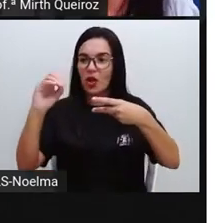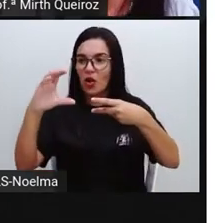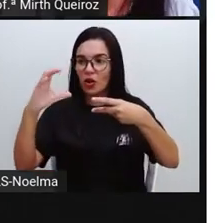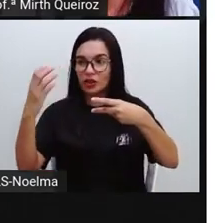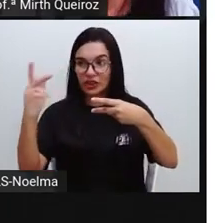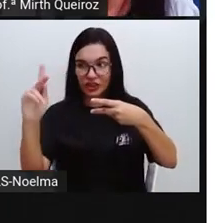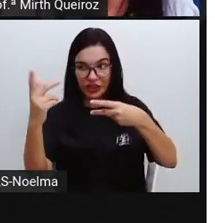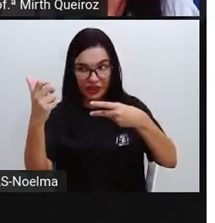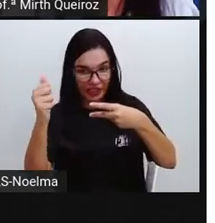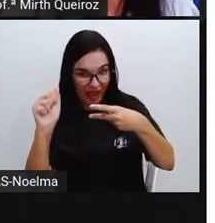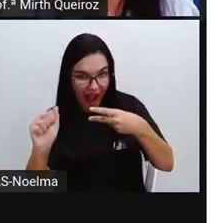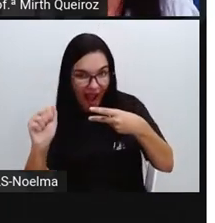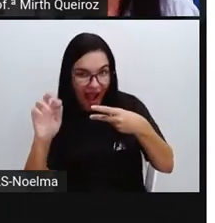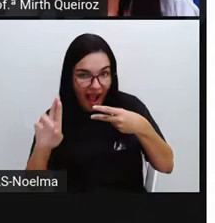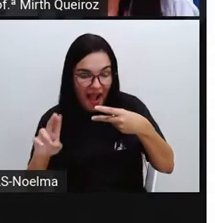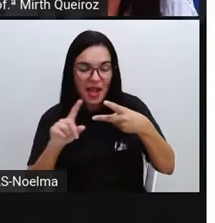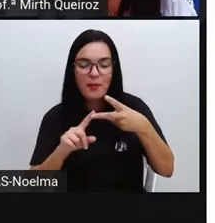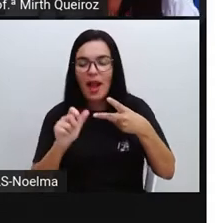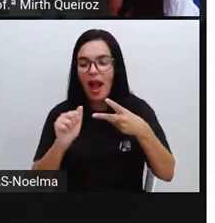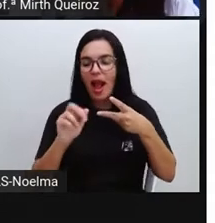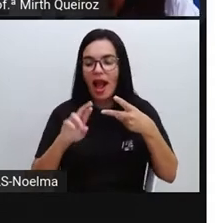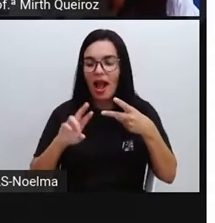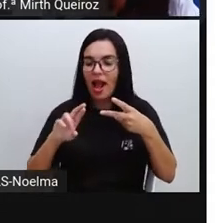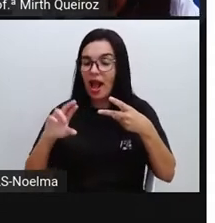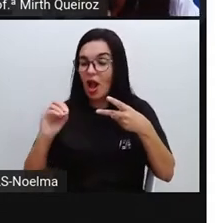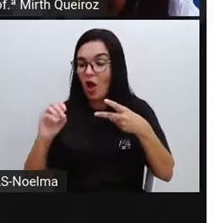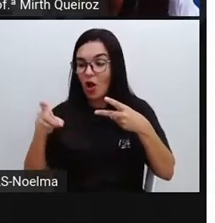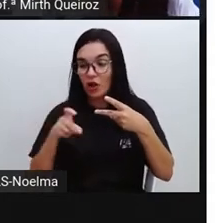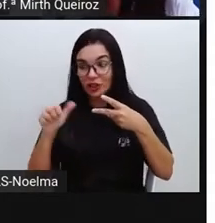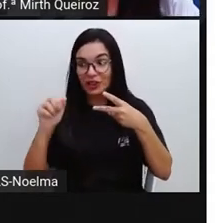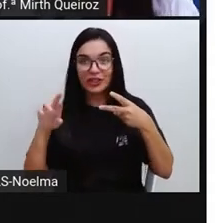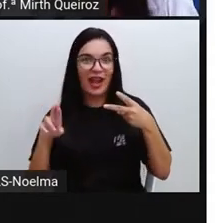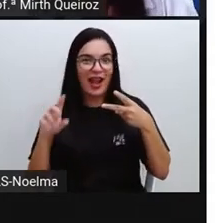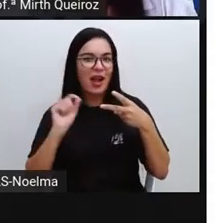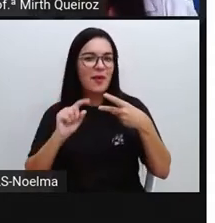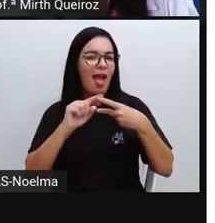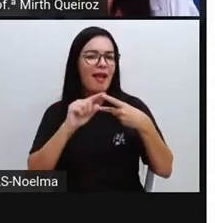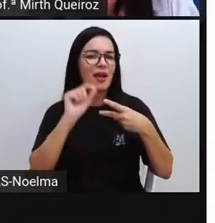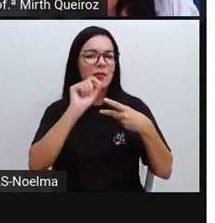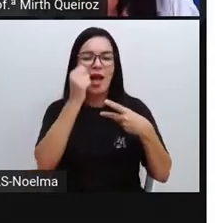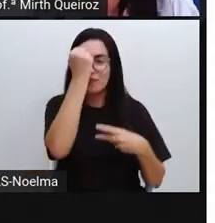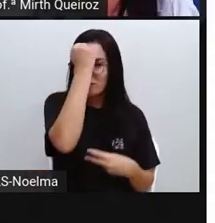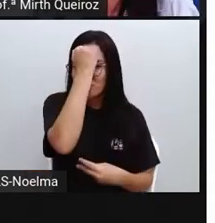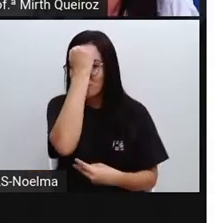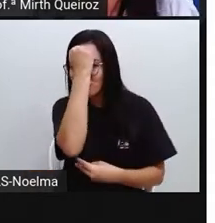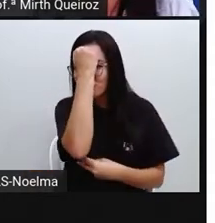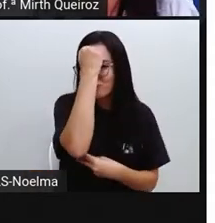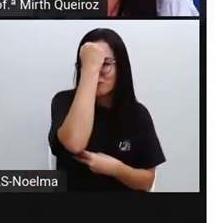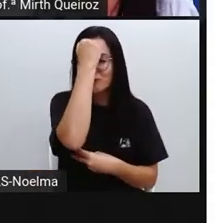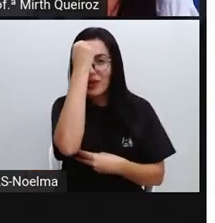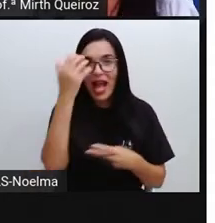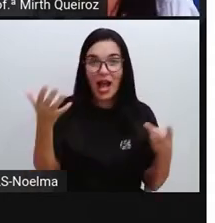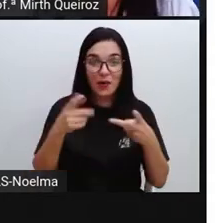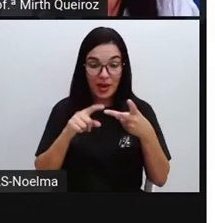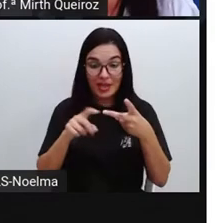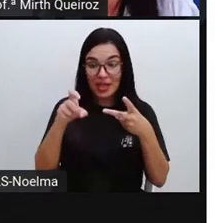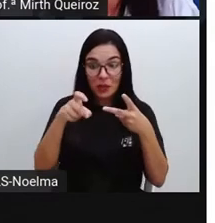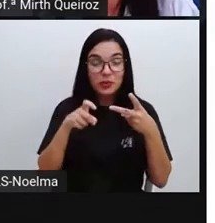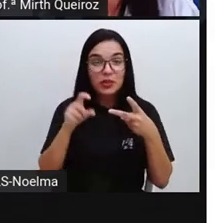Arrochar com CH é apertar, agarrar, aquela dancinha rocha, né? E arrochar com X